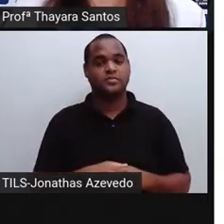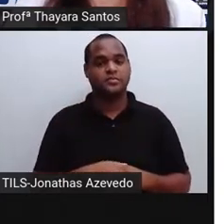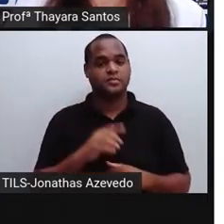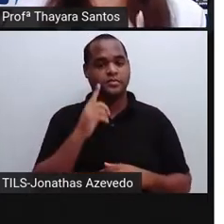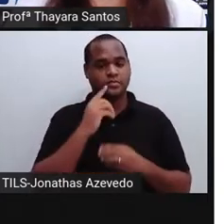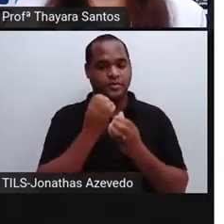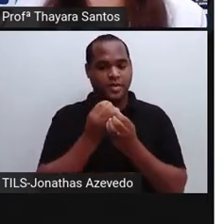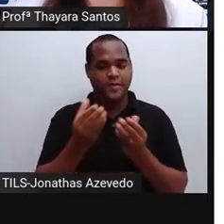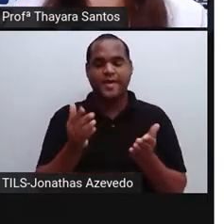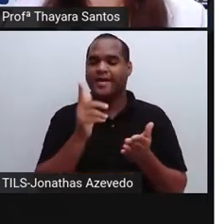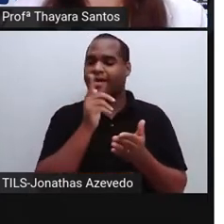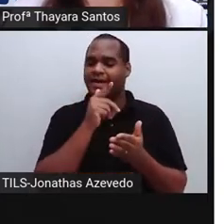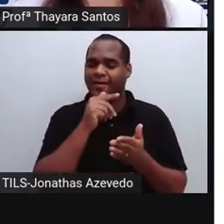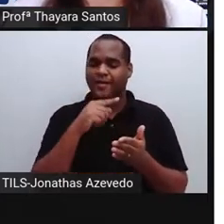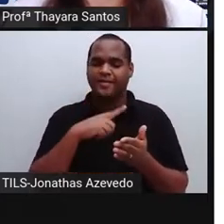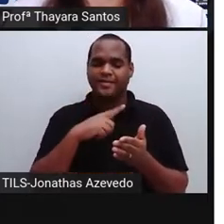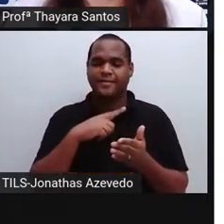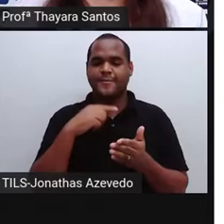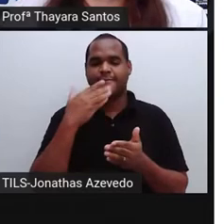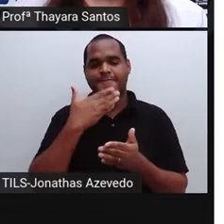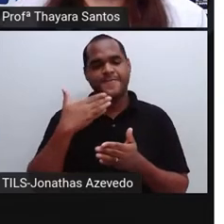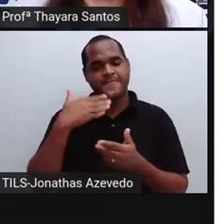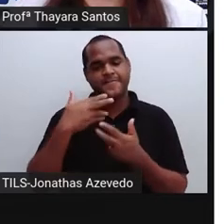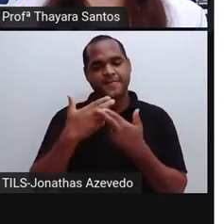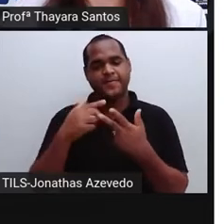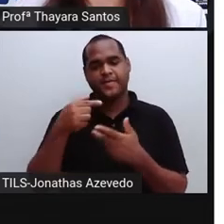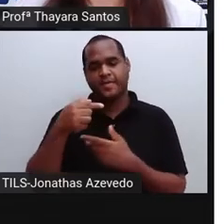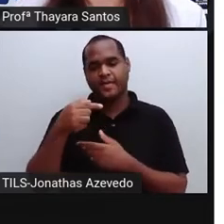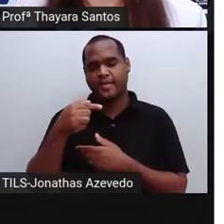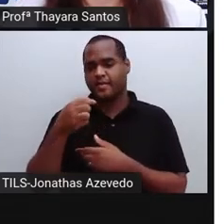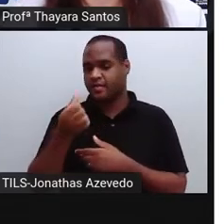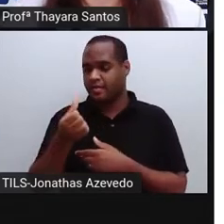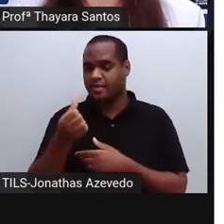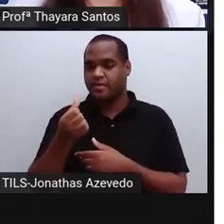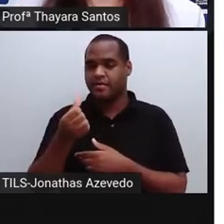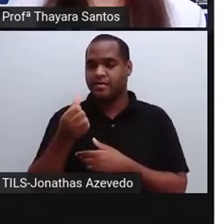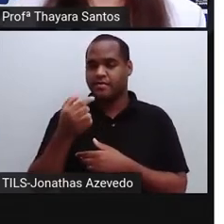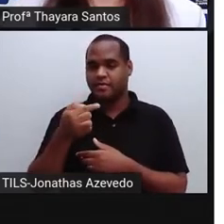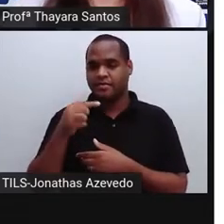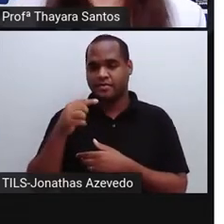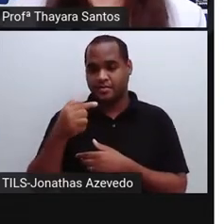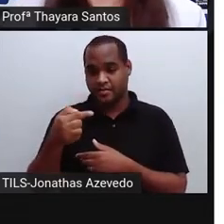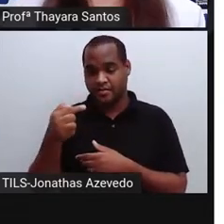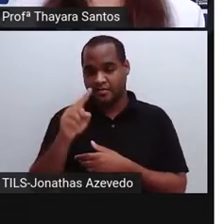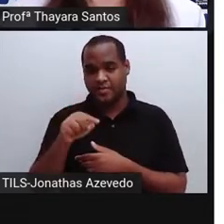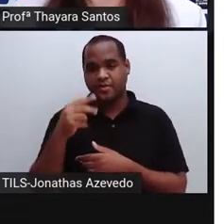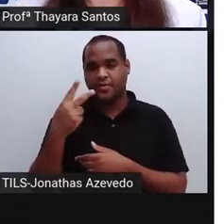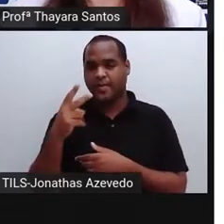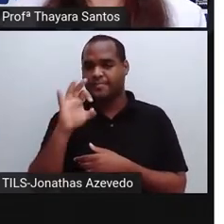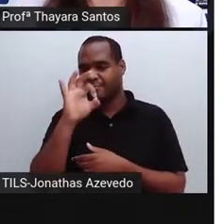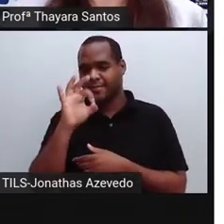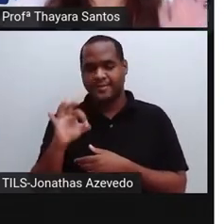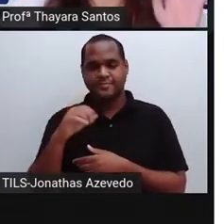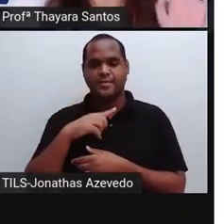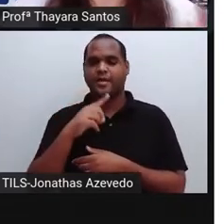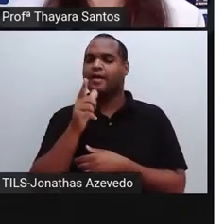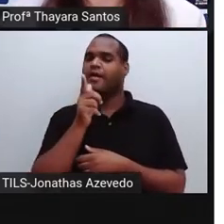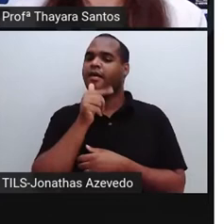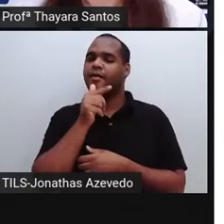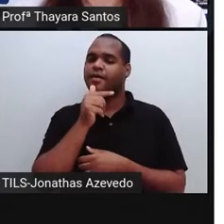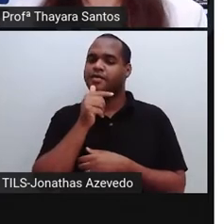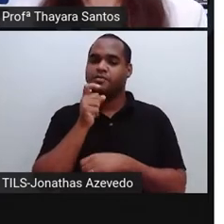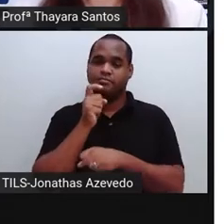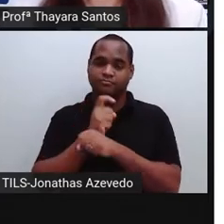água doce do nosso planeta, cerca de 77,2% está nas geleiras. Isso quer dizer que a gente não tem acesso, está lá.